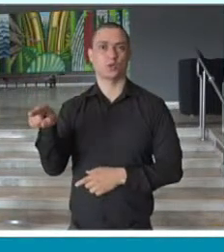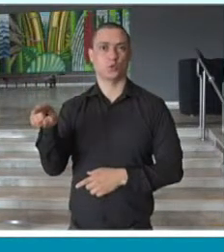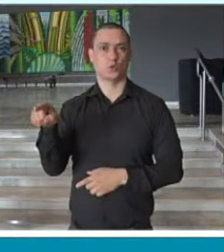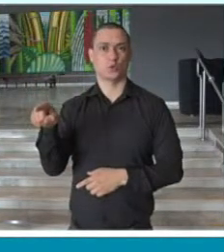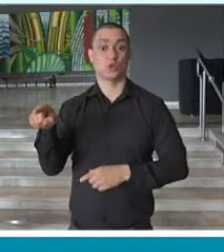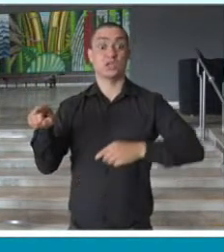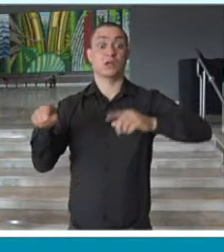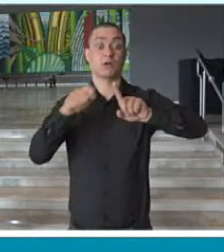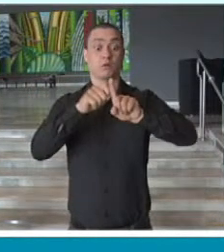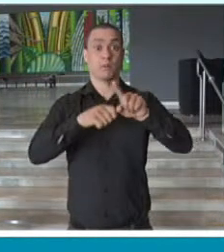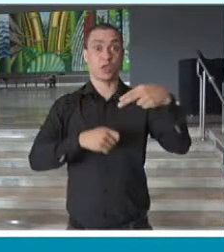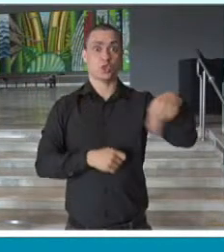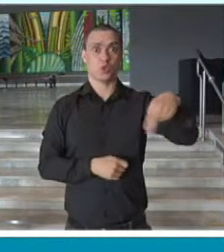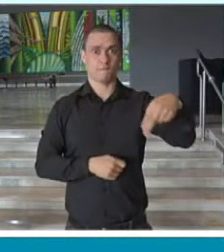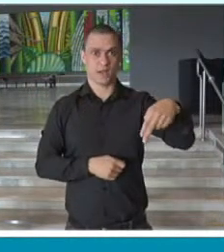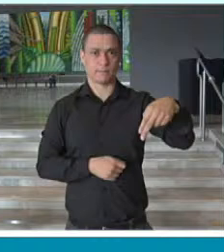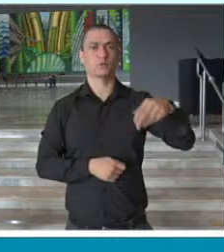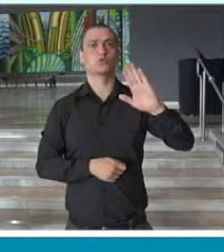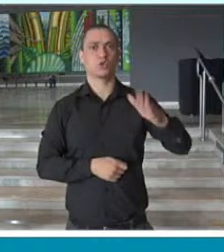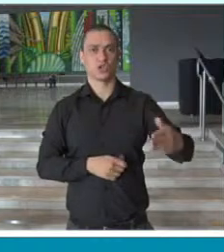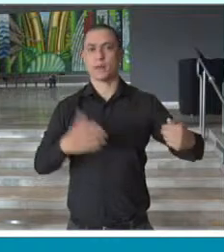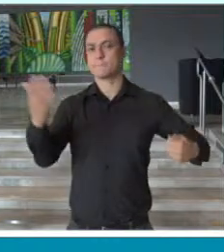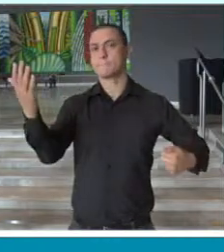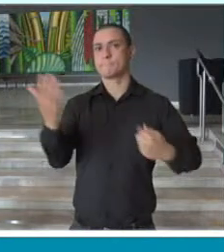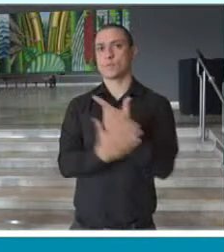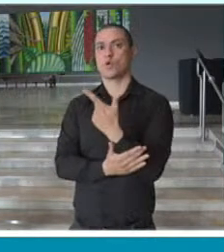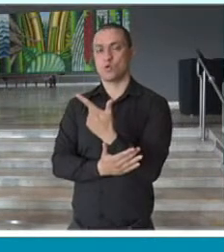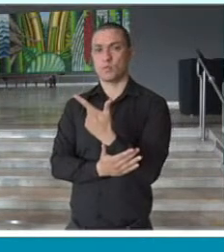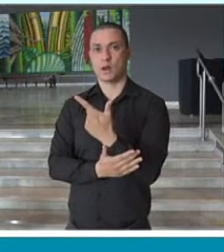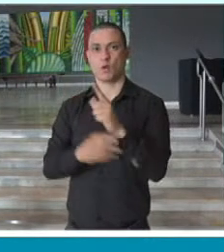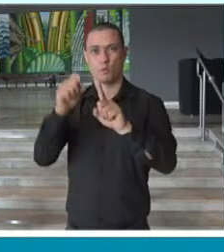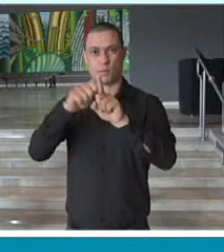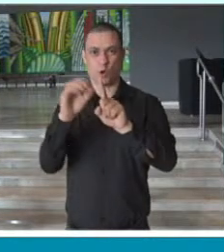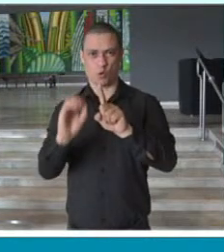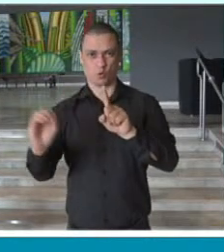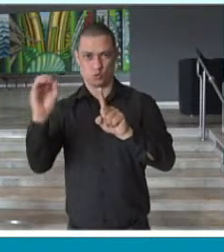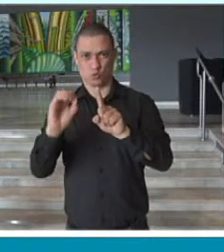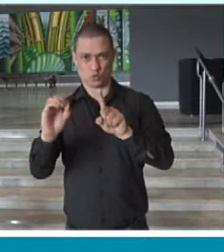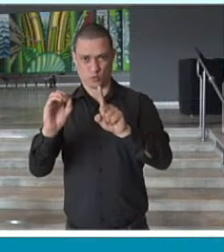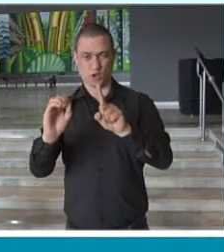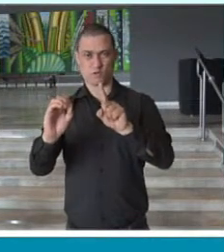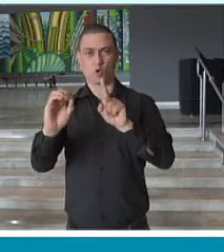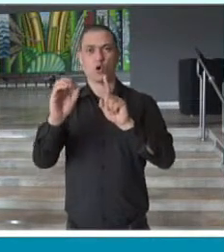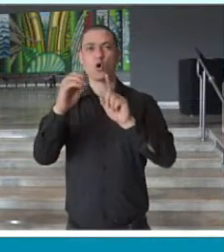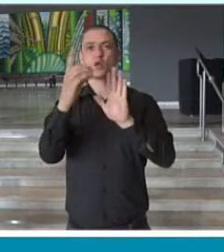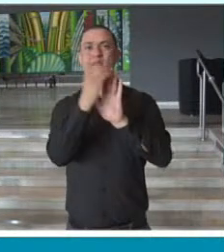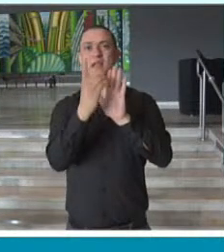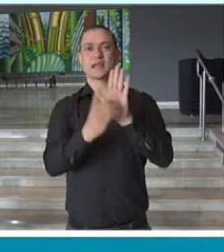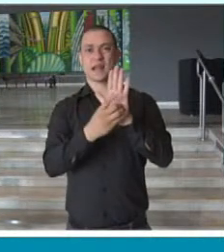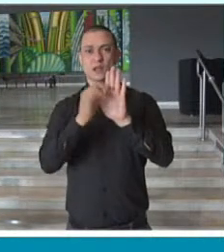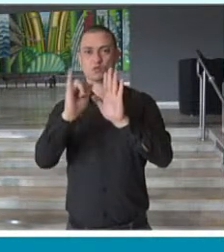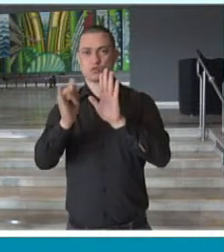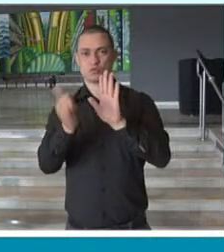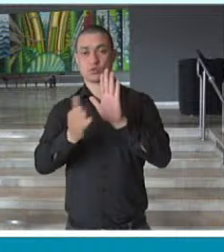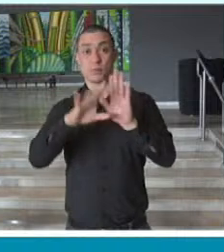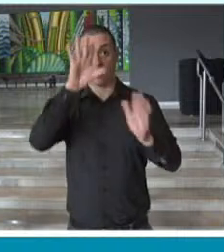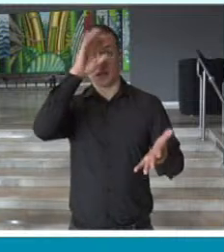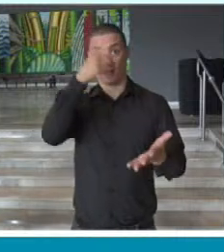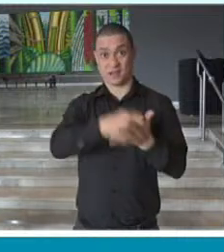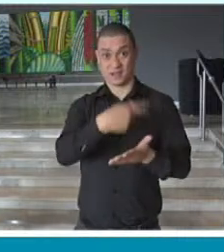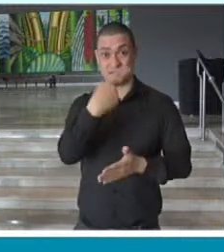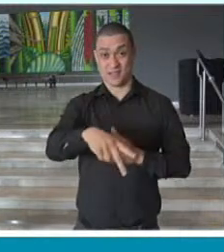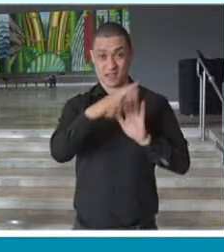novembro já é ele podendo fazer a aquisição, durante o mês de outubro nós vamos publicar tanto o decreto quanto a resolução da secretaria,